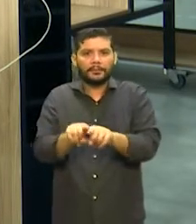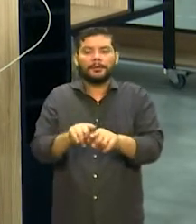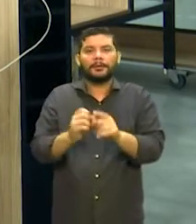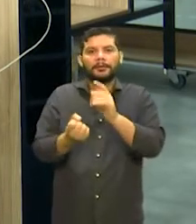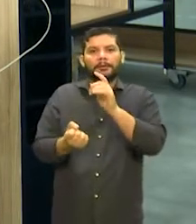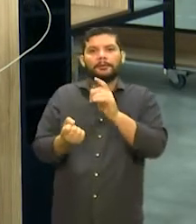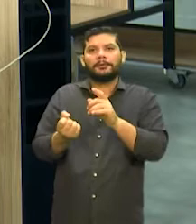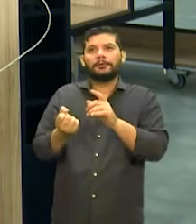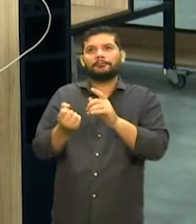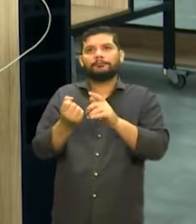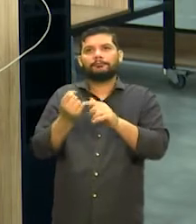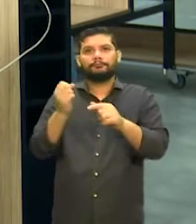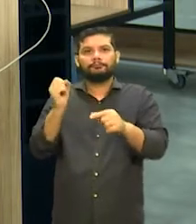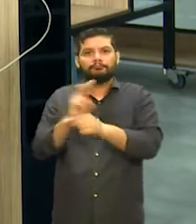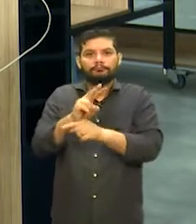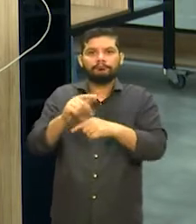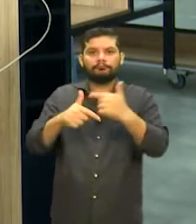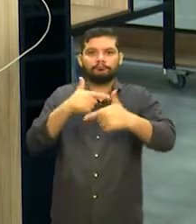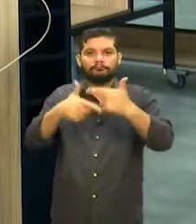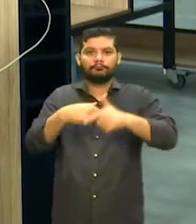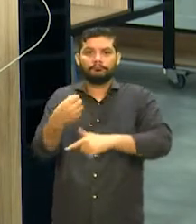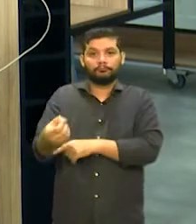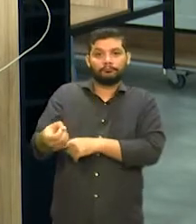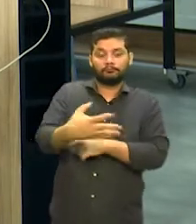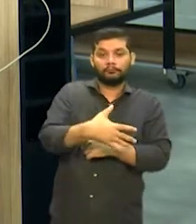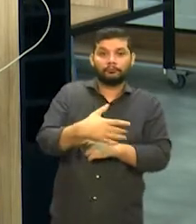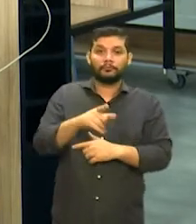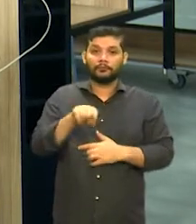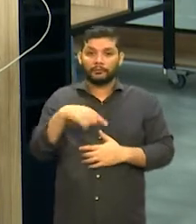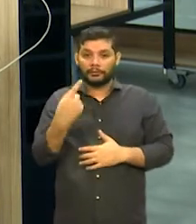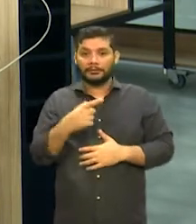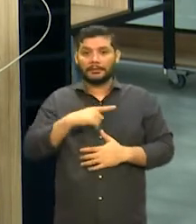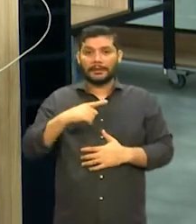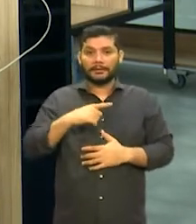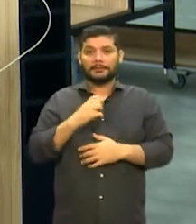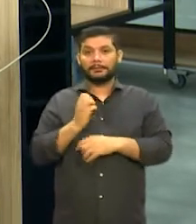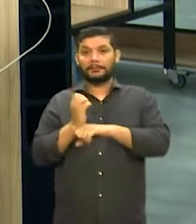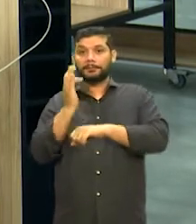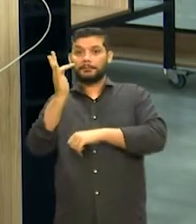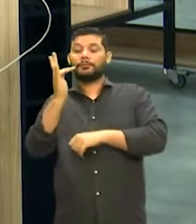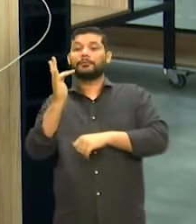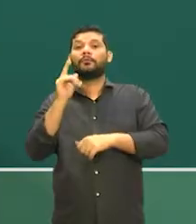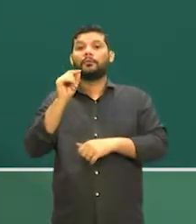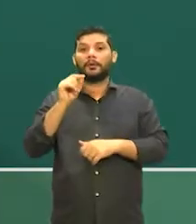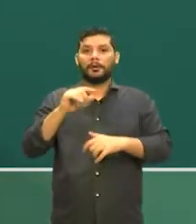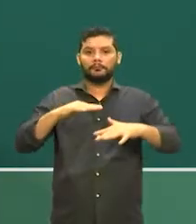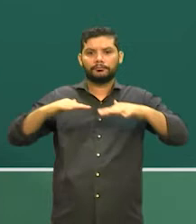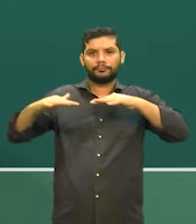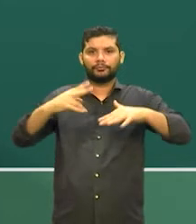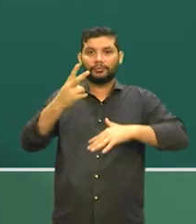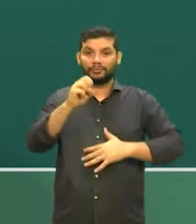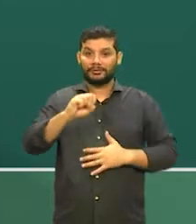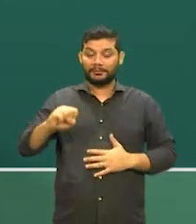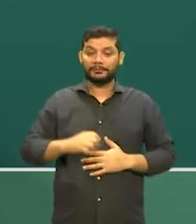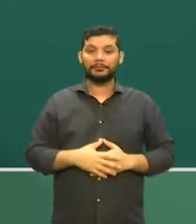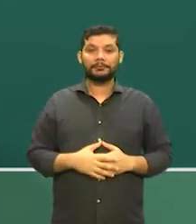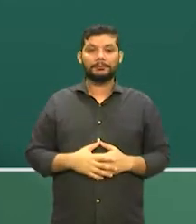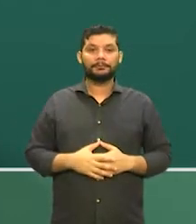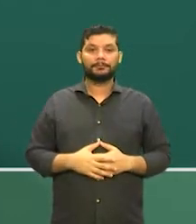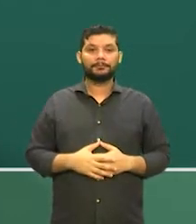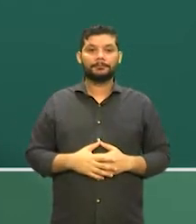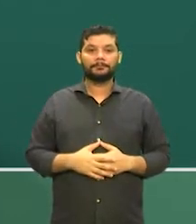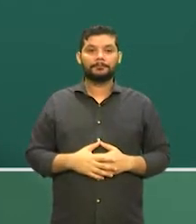trabalho para as pessoas, já que a gente tem a expectativa de um crescimento de mercado durante esse período. As médias e grandes